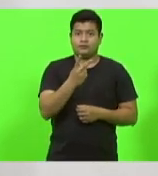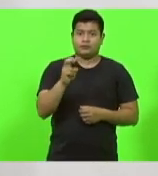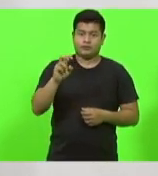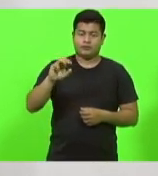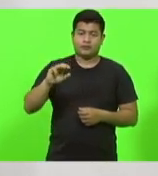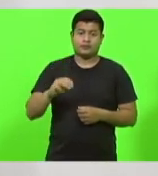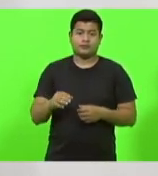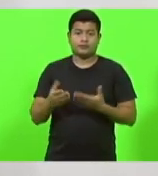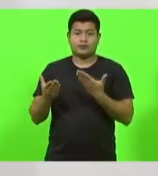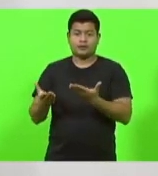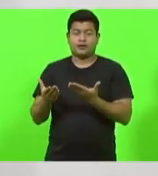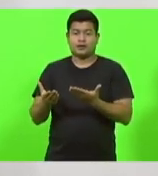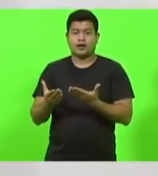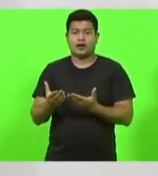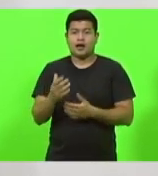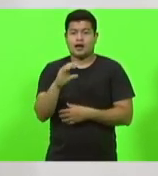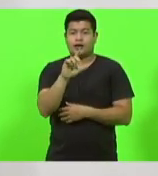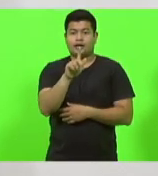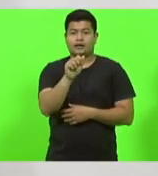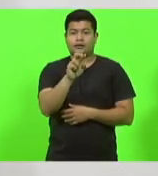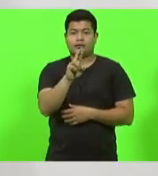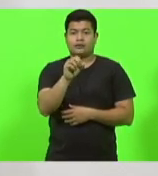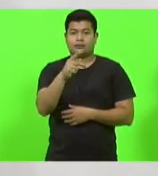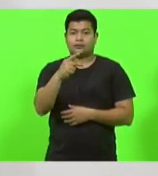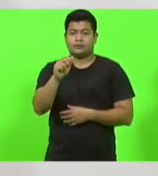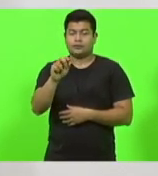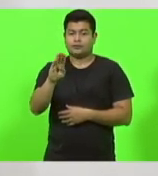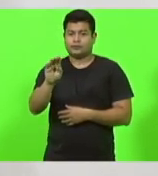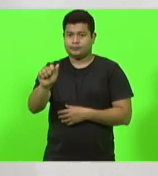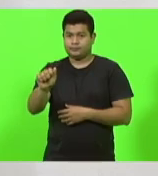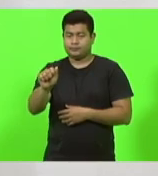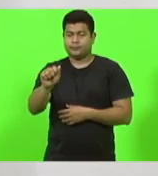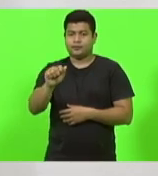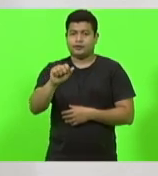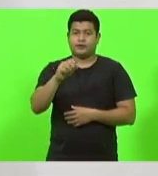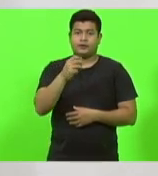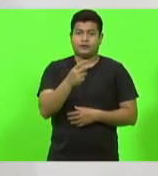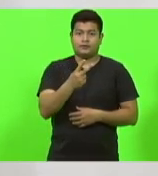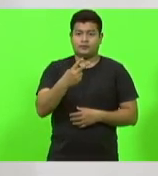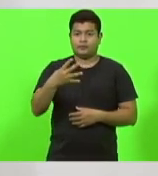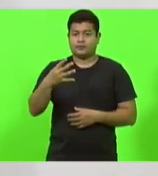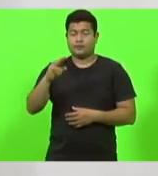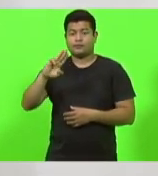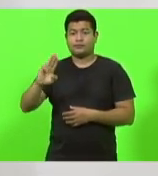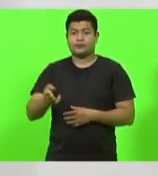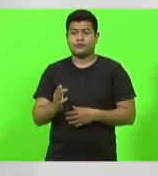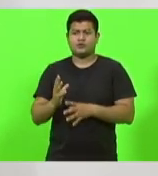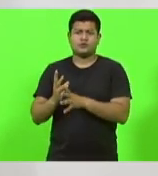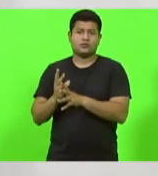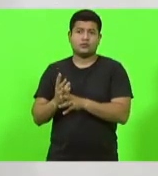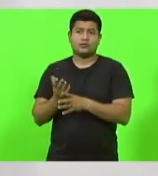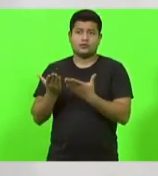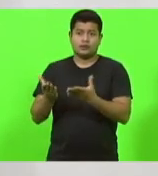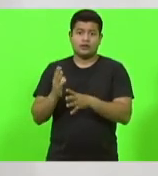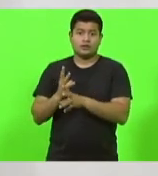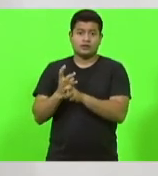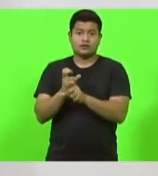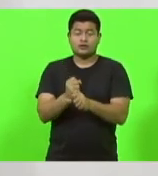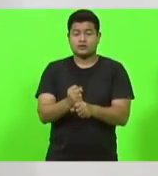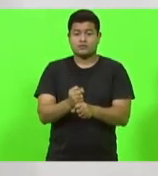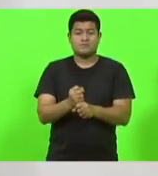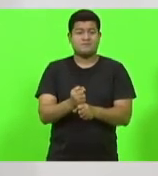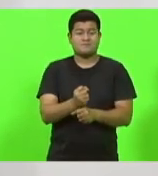Garopaba 24 milhões, Orleans em torno de 23 milhões, resumindo, mais de 700